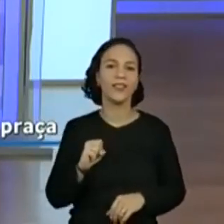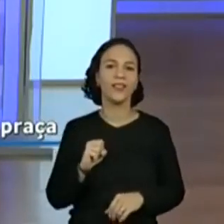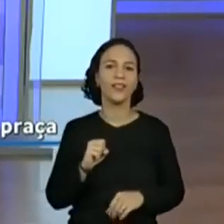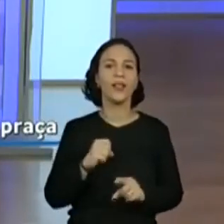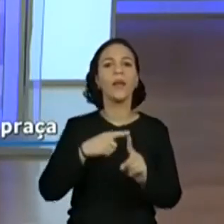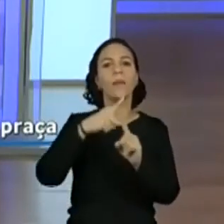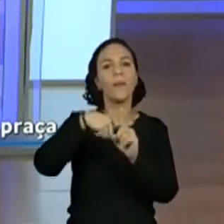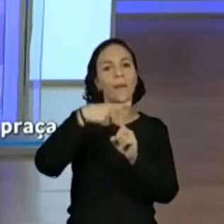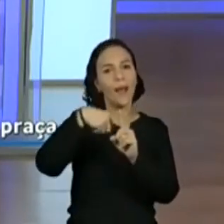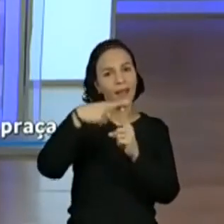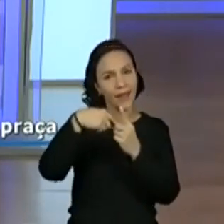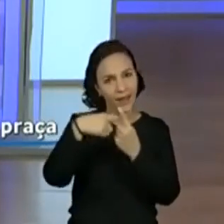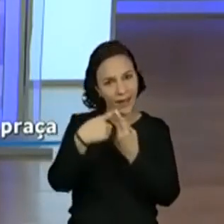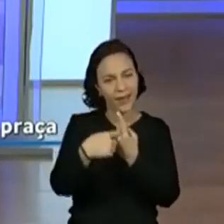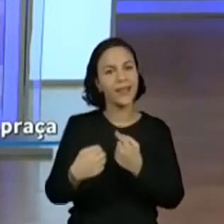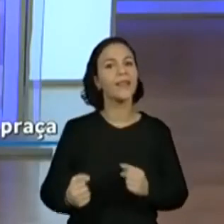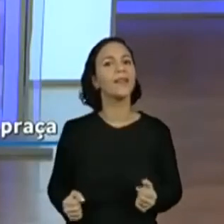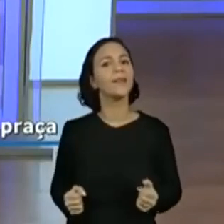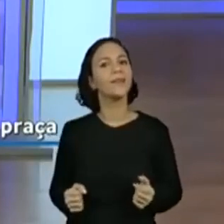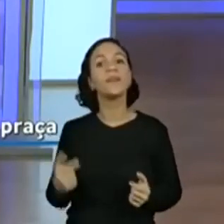laranja. O mais?